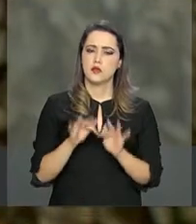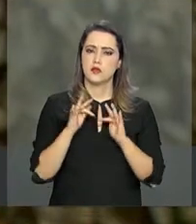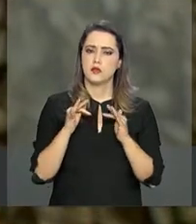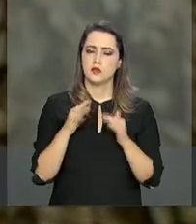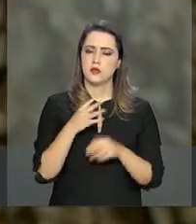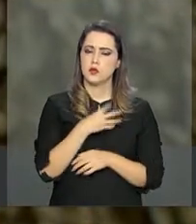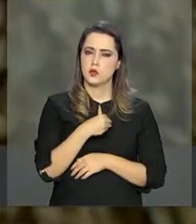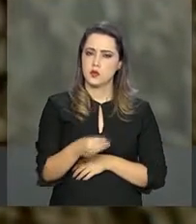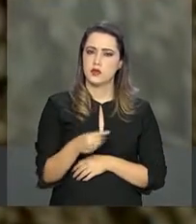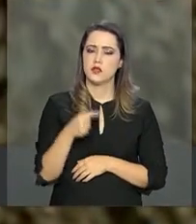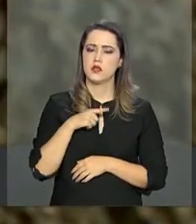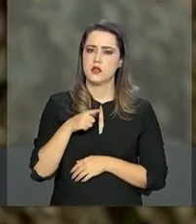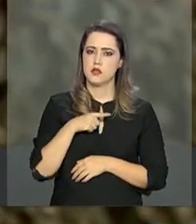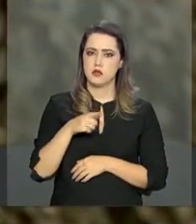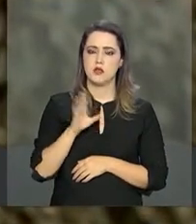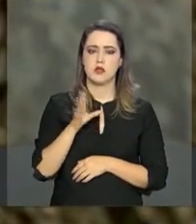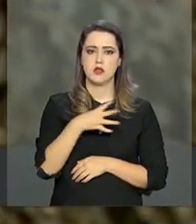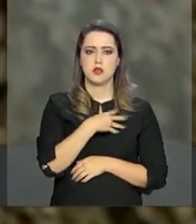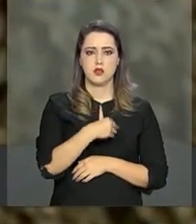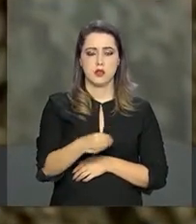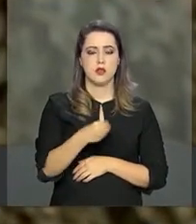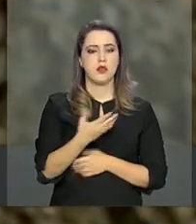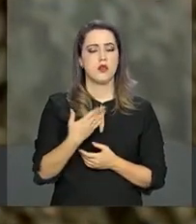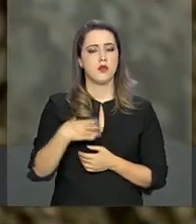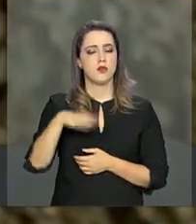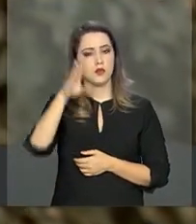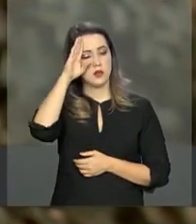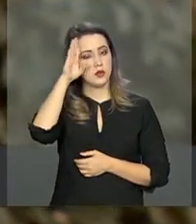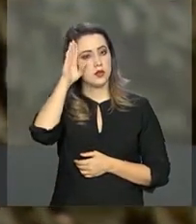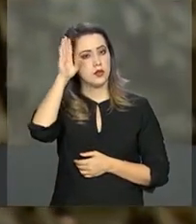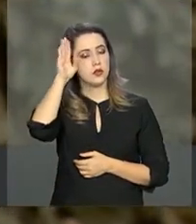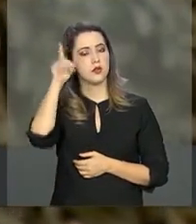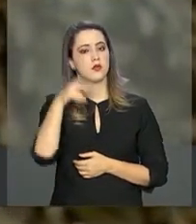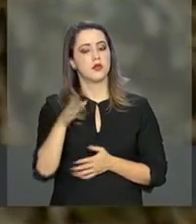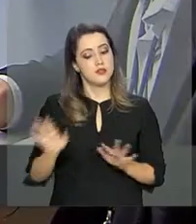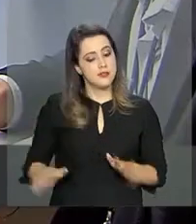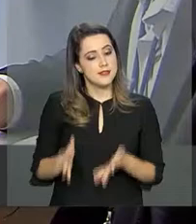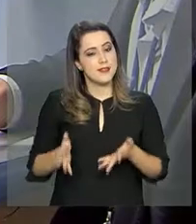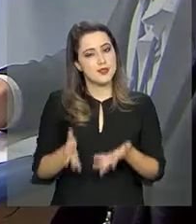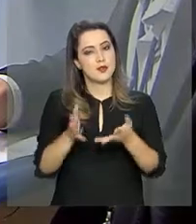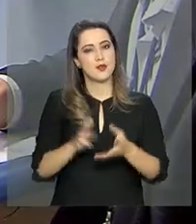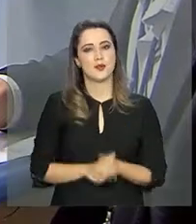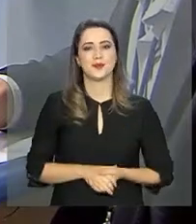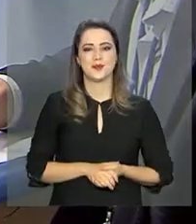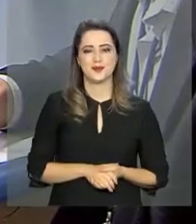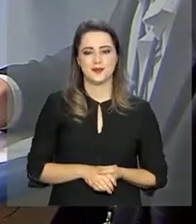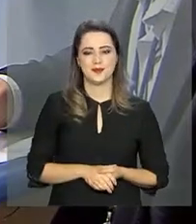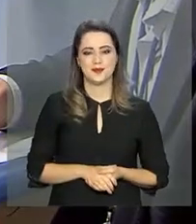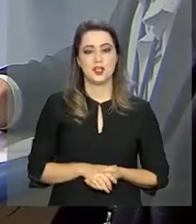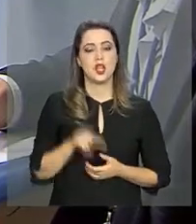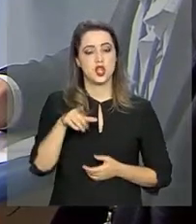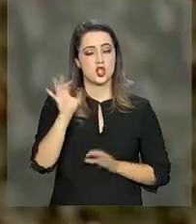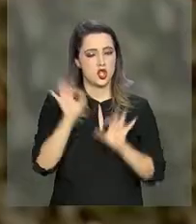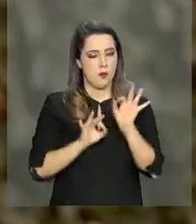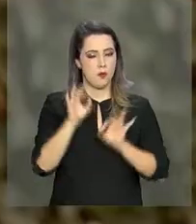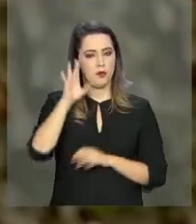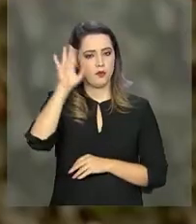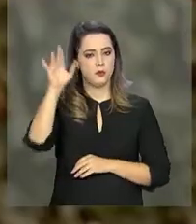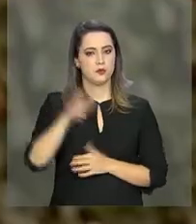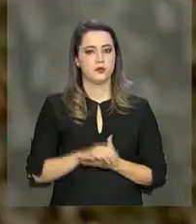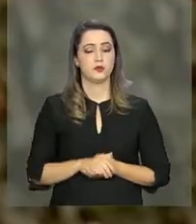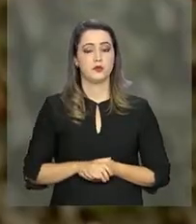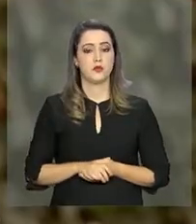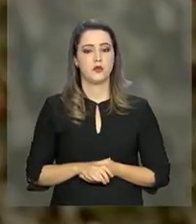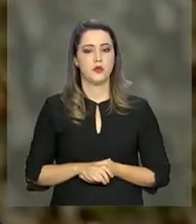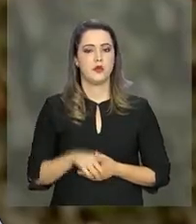Tenho uma filha formando em jornalismo e ela me incentivou muito, a família toda. E ele já tem planos para o futuro. Quero fazer um